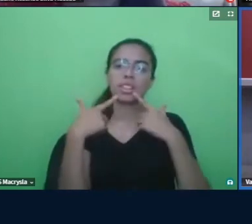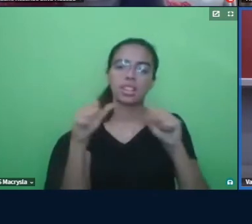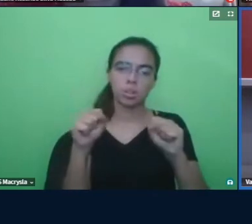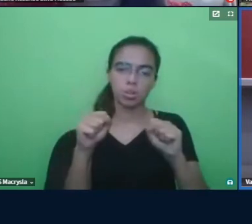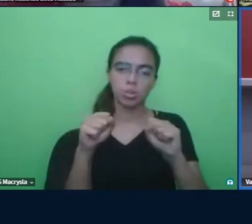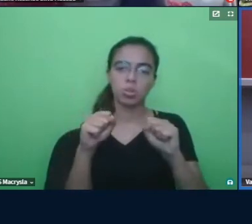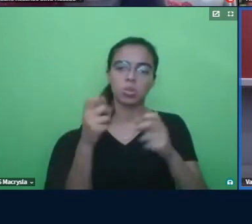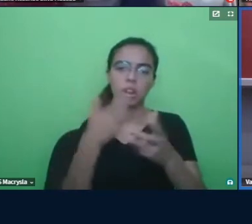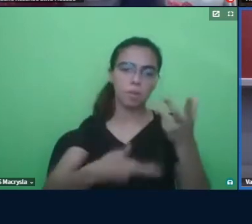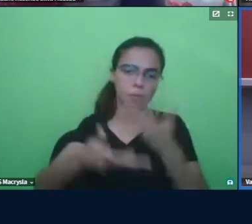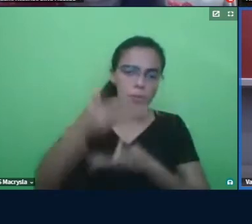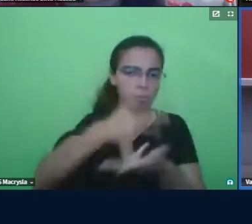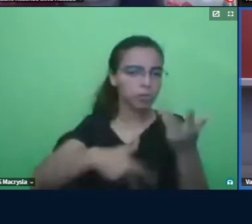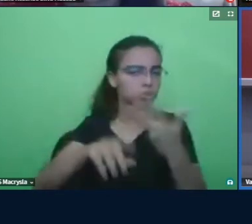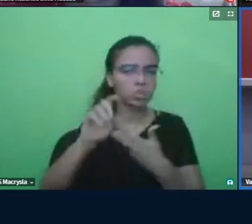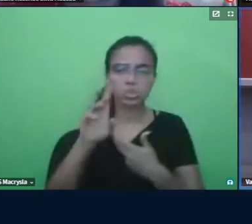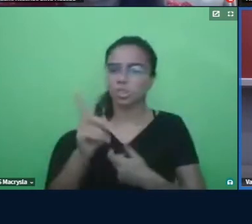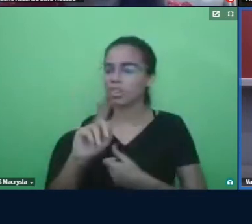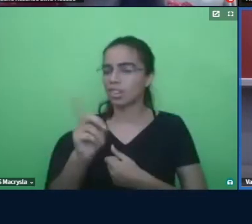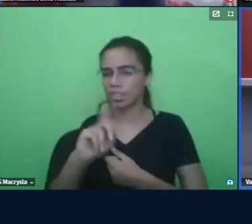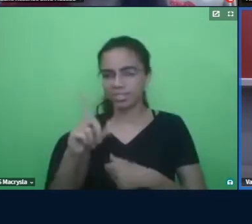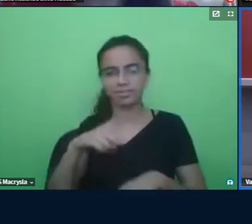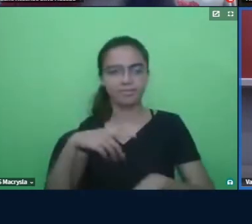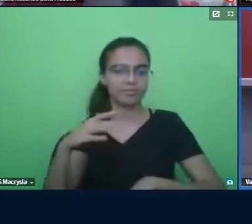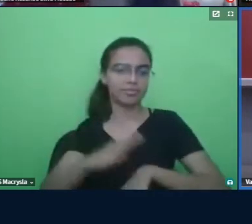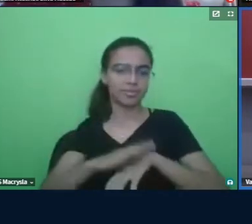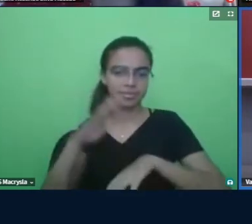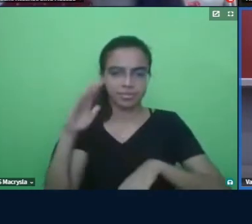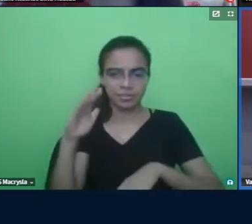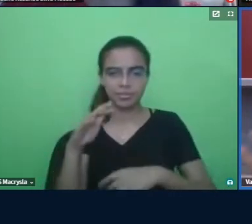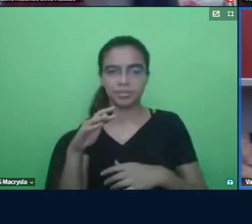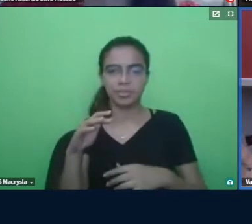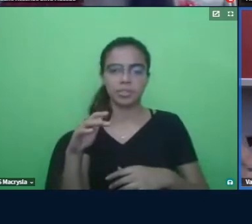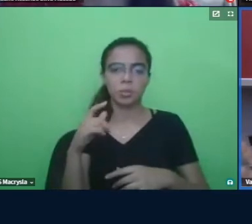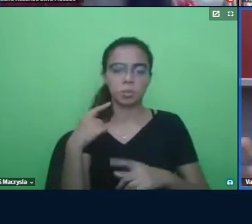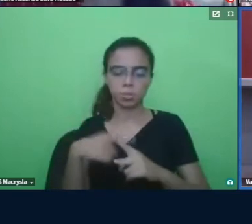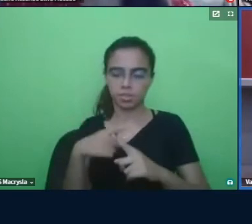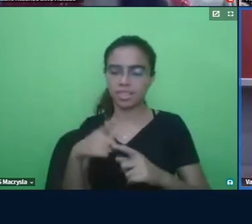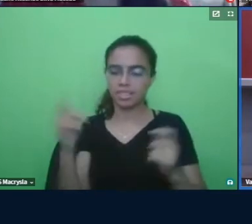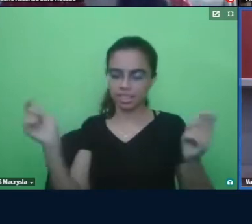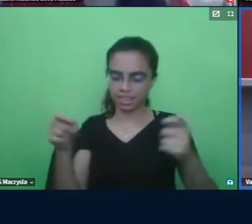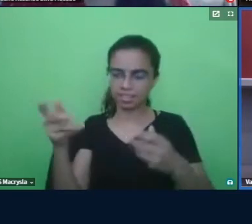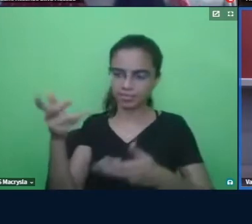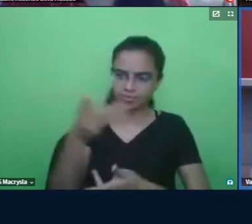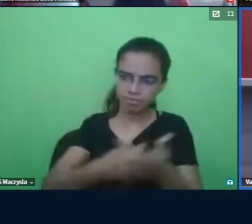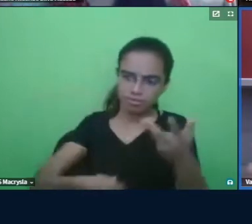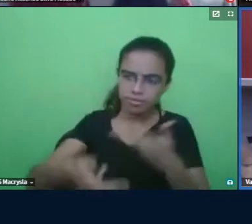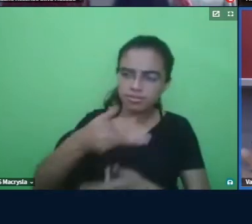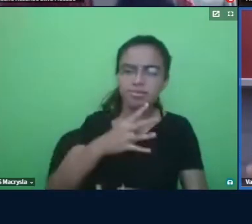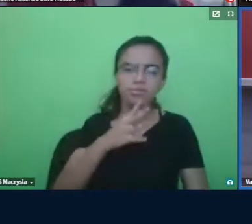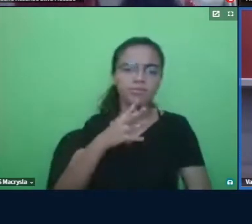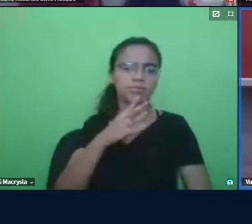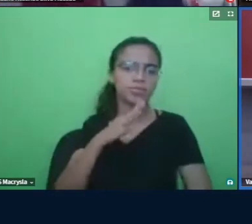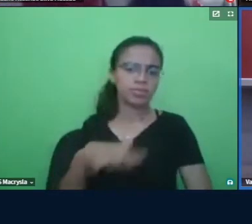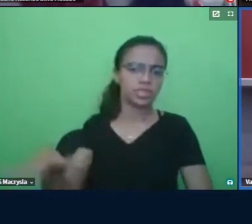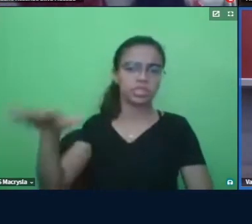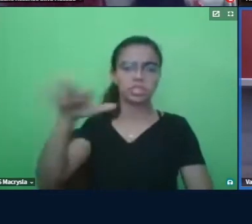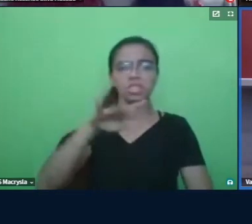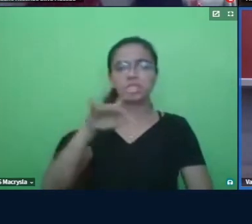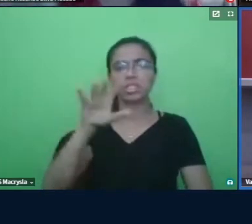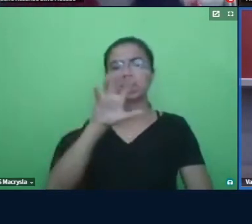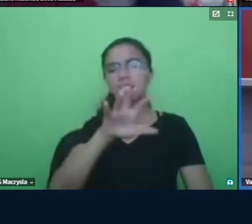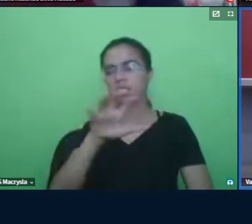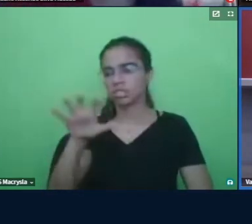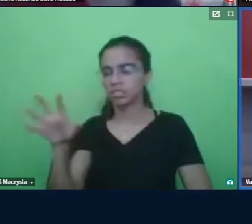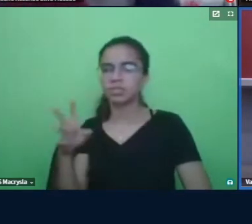a linguística aplicada é uma área que nos permite circular entre várias outras áreas de conhecimento